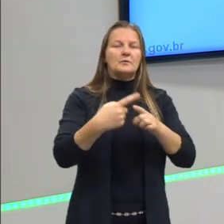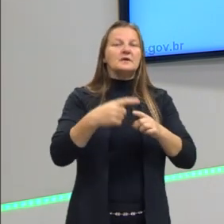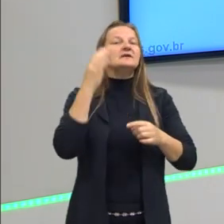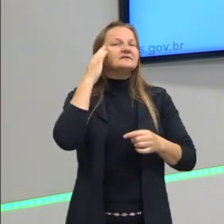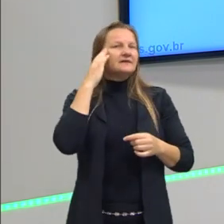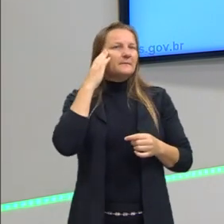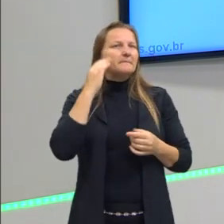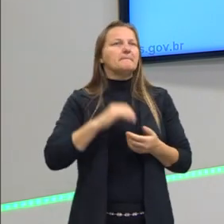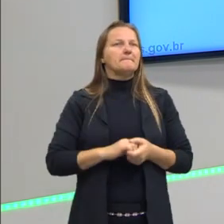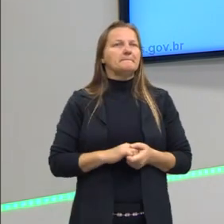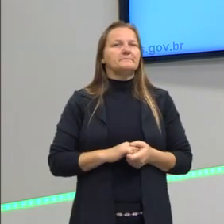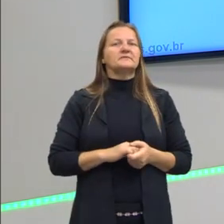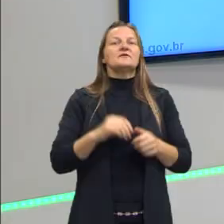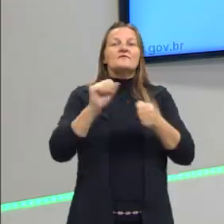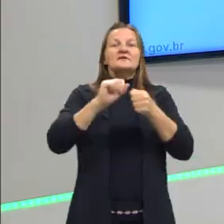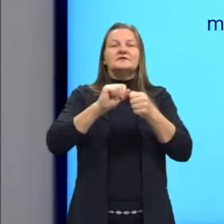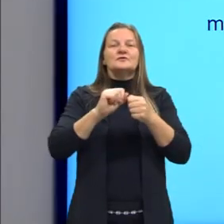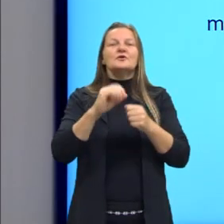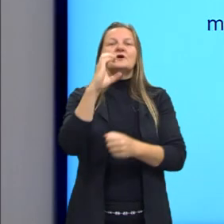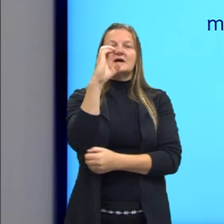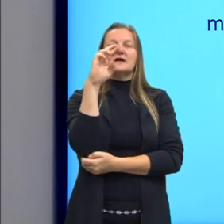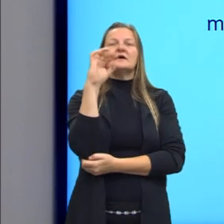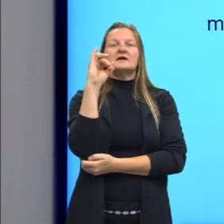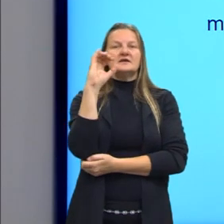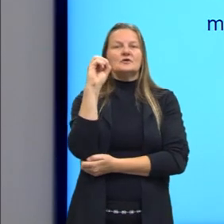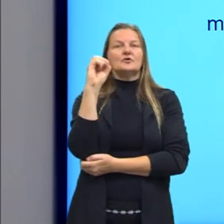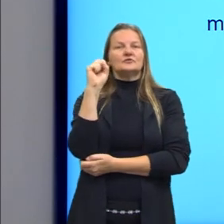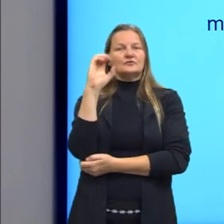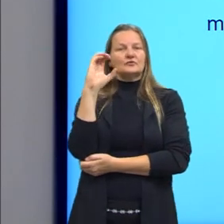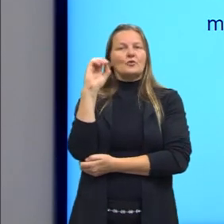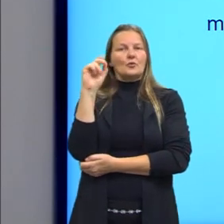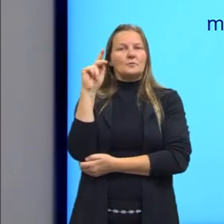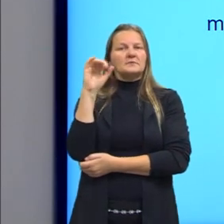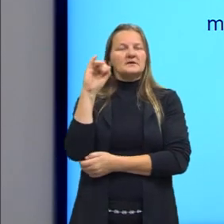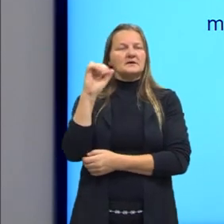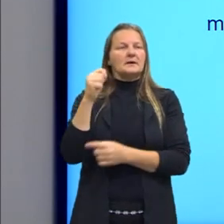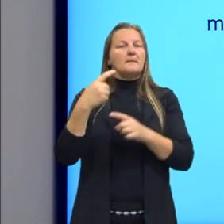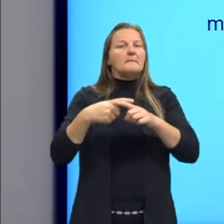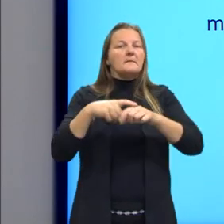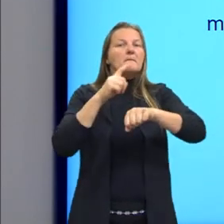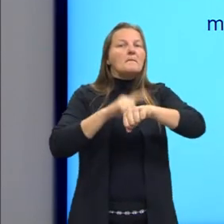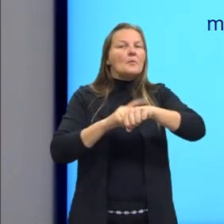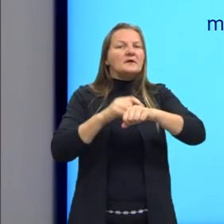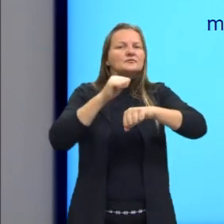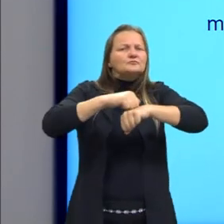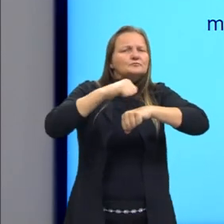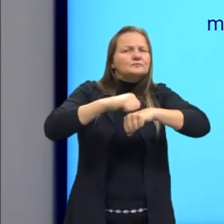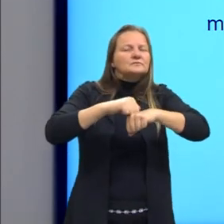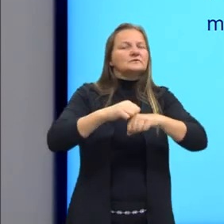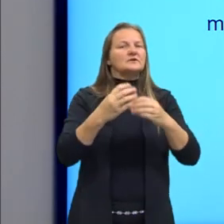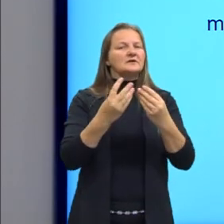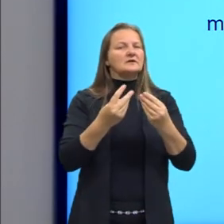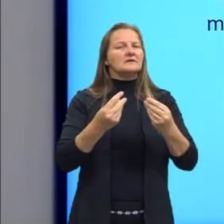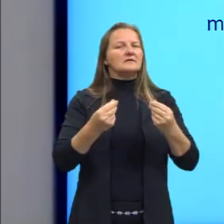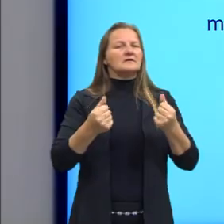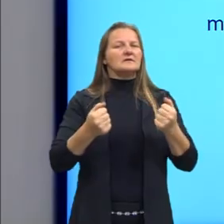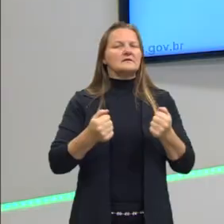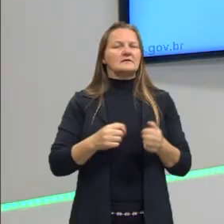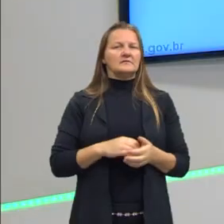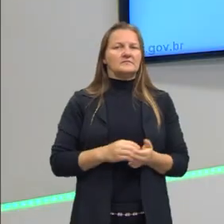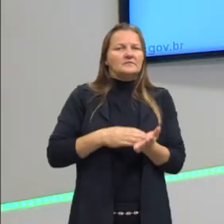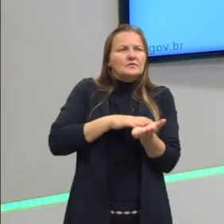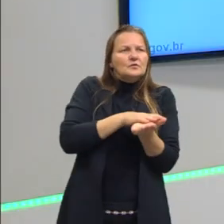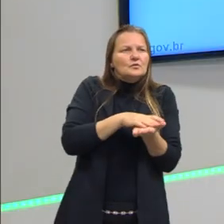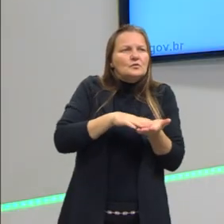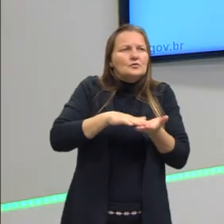Sabendo ou não, eles estão fazendo uma crioscopia. Eles estão diminuindo o ponto de congelamento. Ah, professora, mas eles estão diminuindo